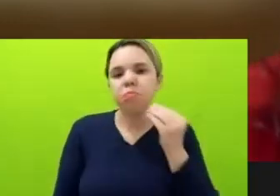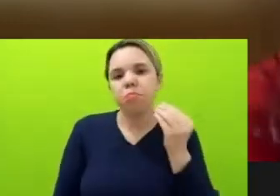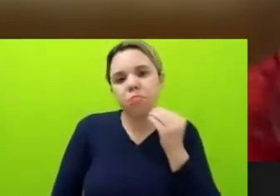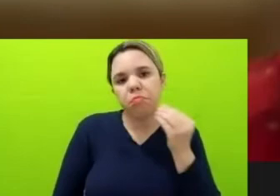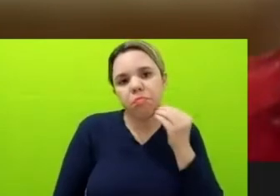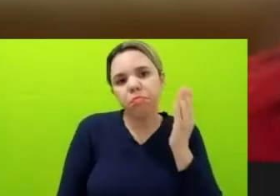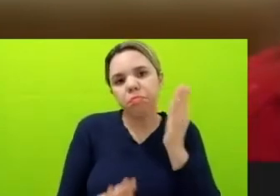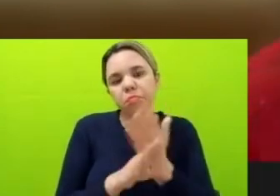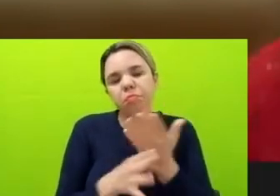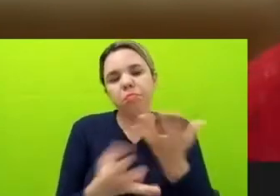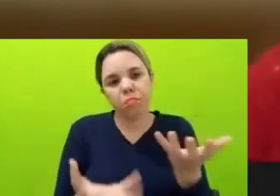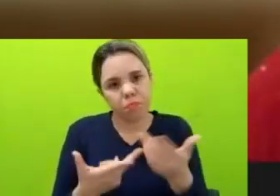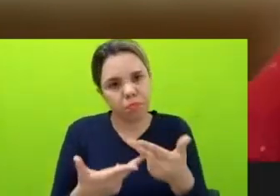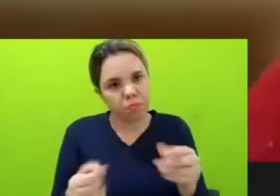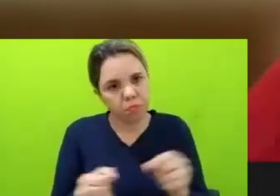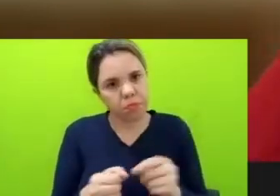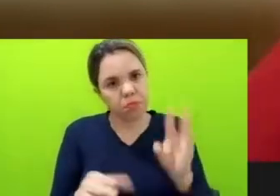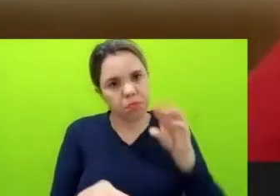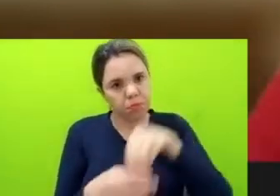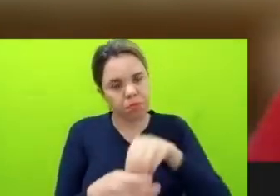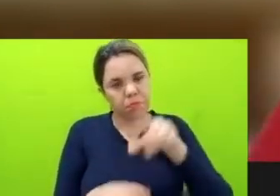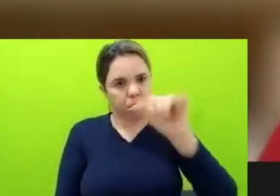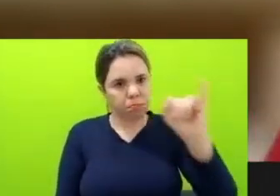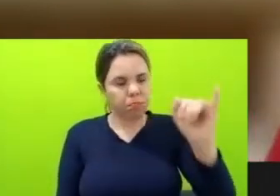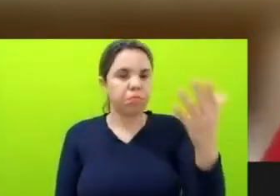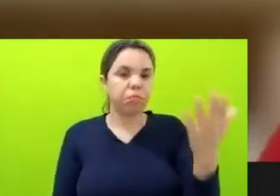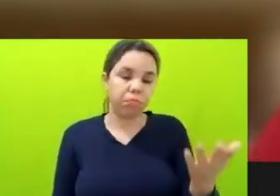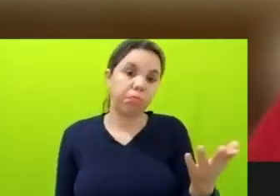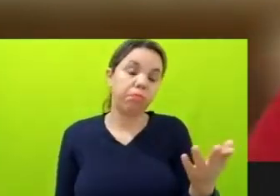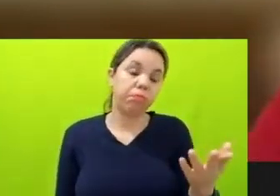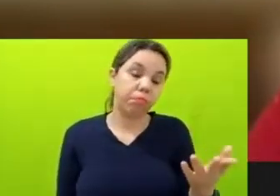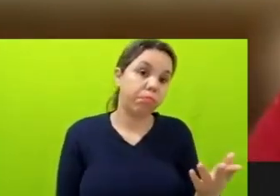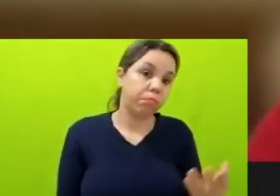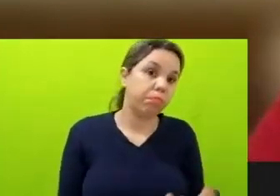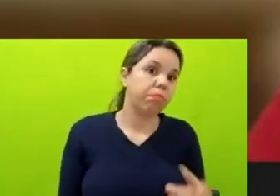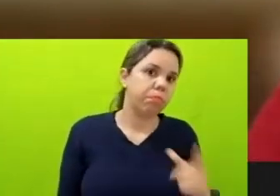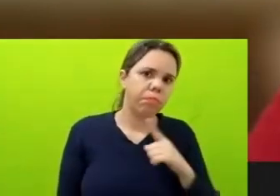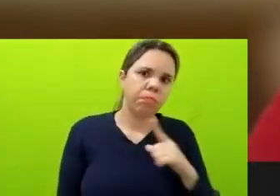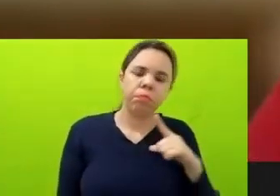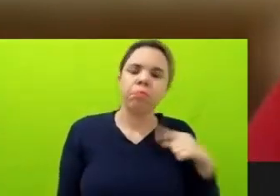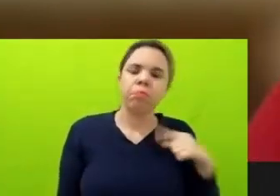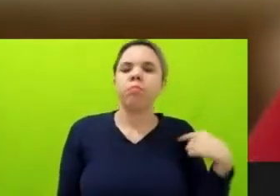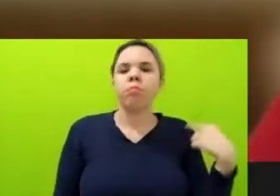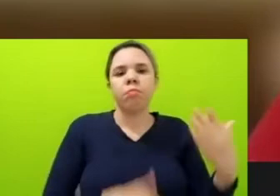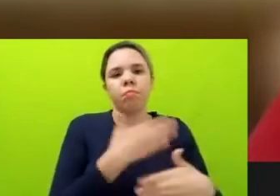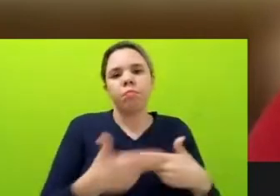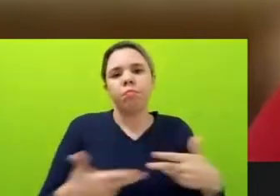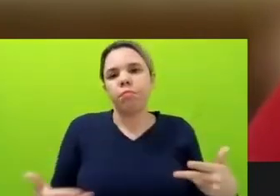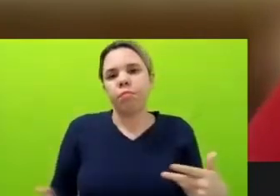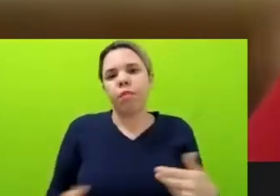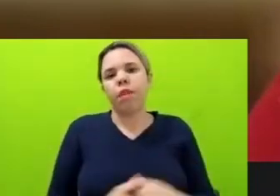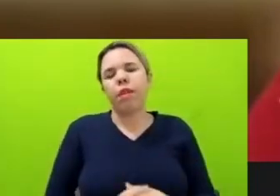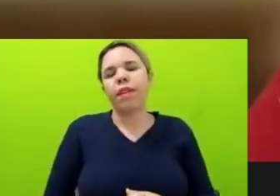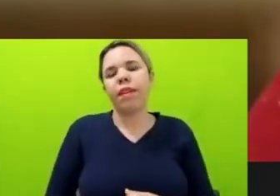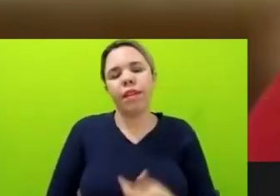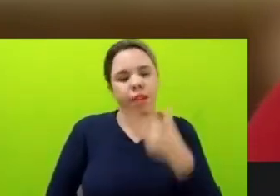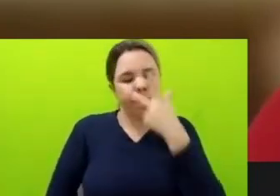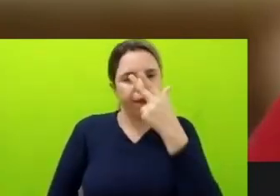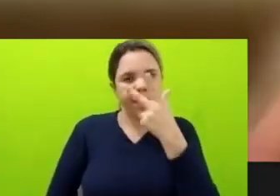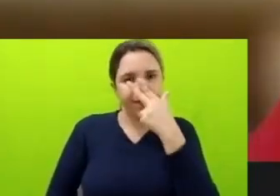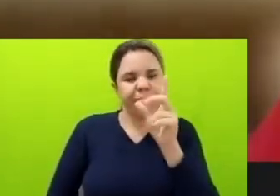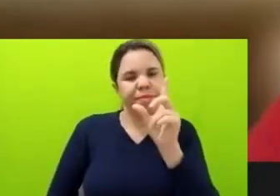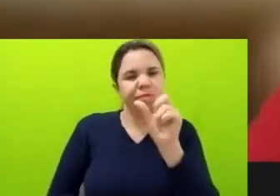prevista na LAE. Então, assim, vai desde coisas muito, assim, que parecem pequenas, mas, assim,